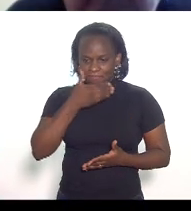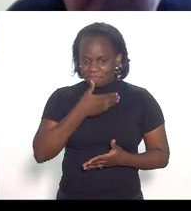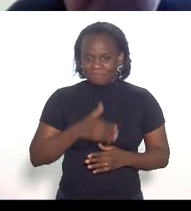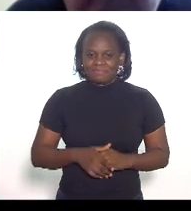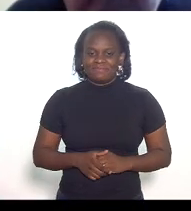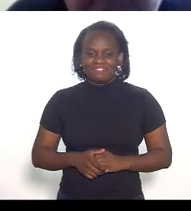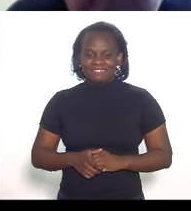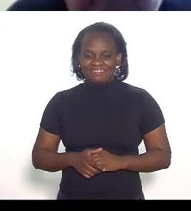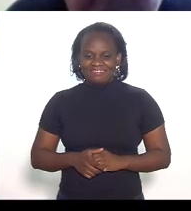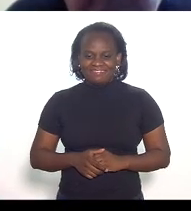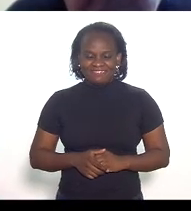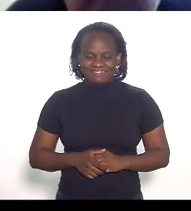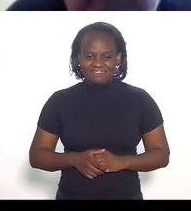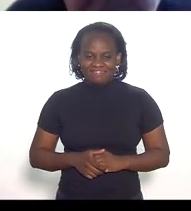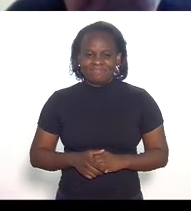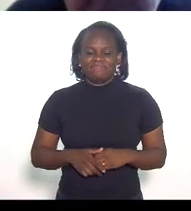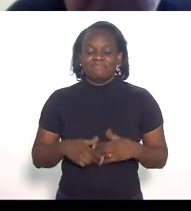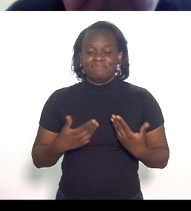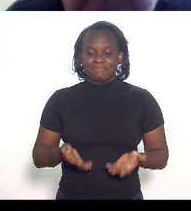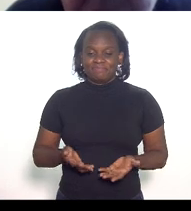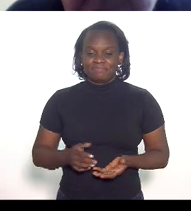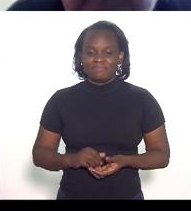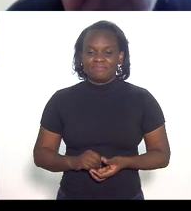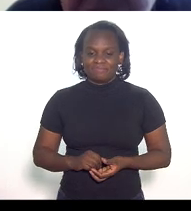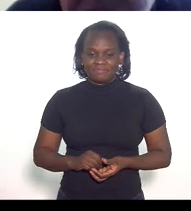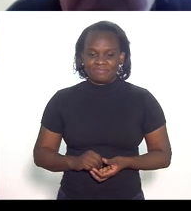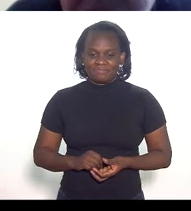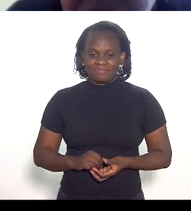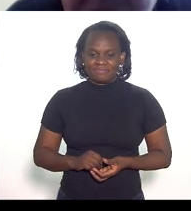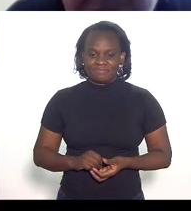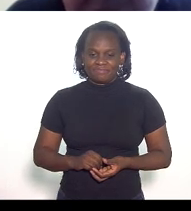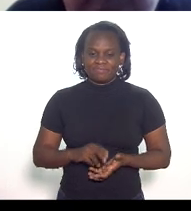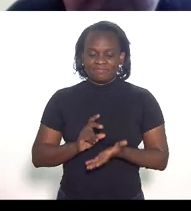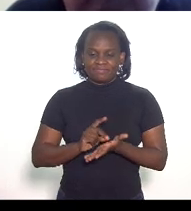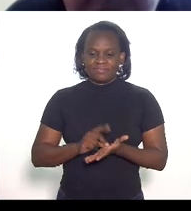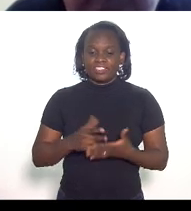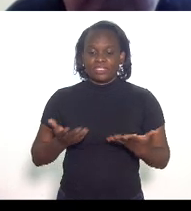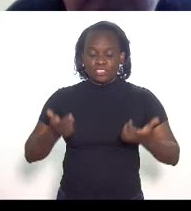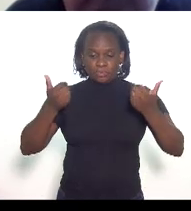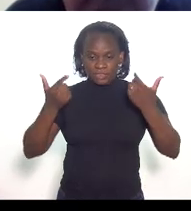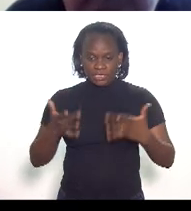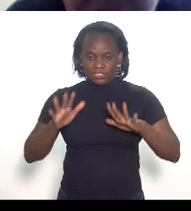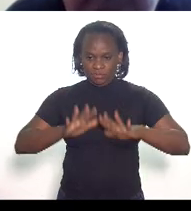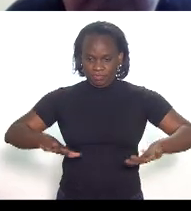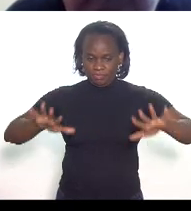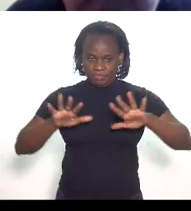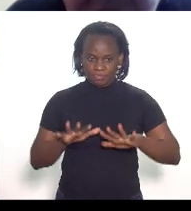Hoje é dia de jejum. Bom, uma explicação geral